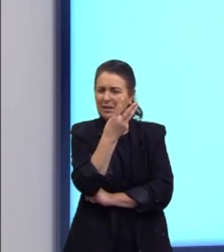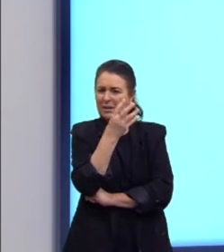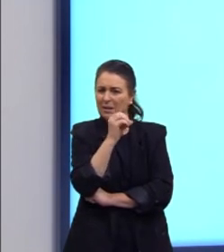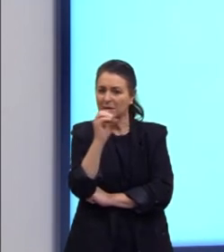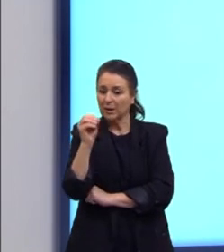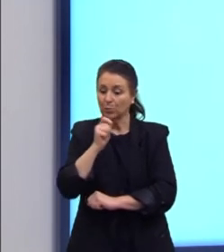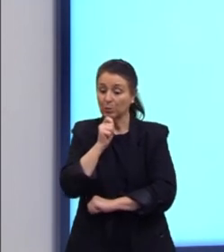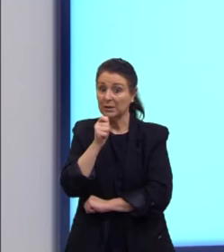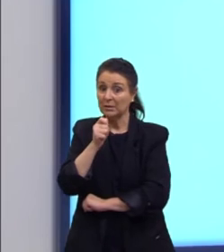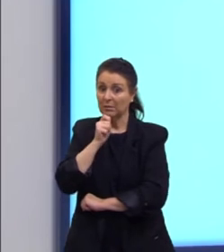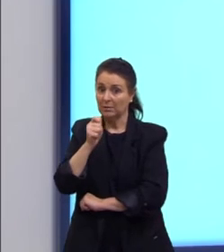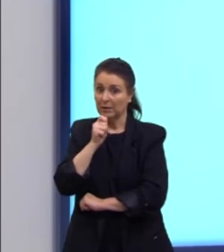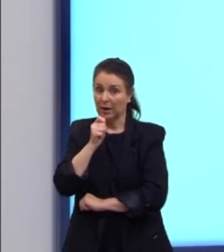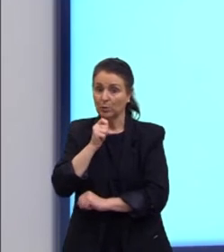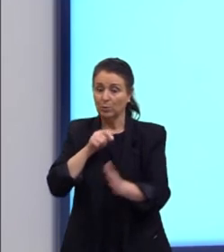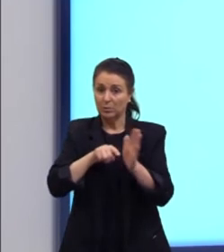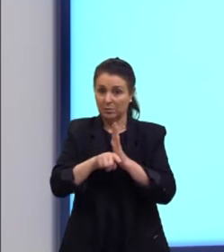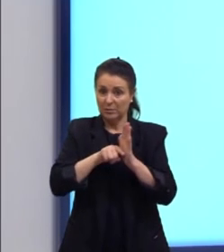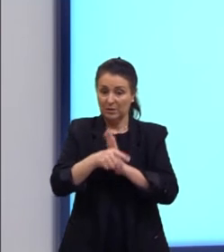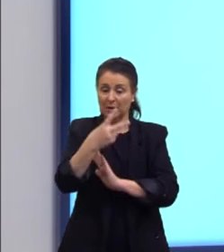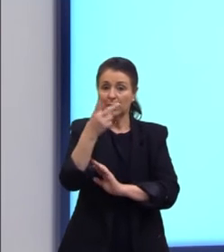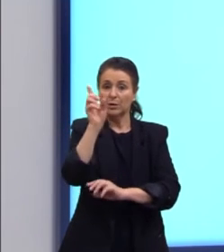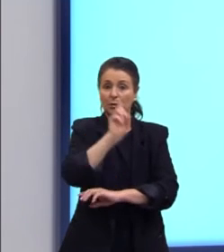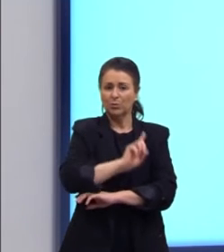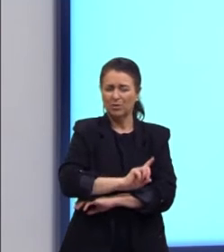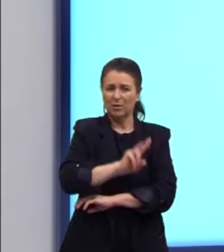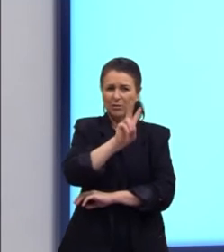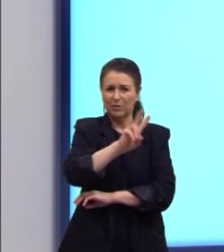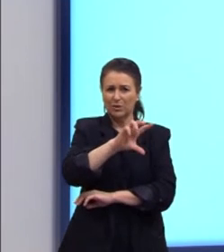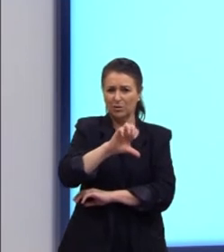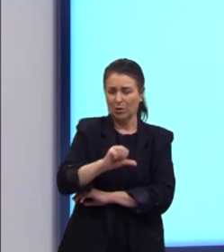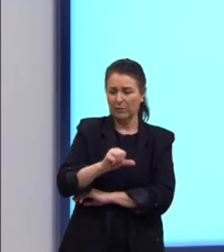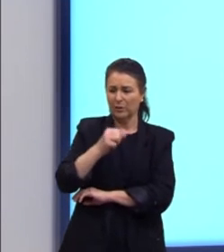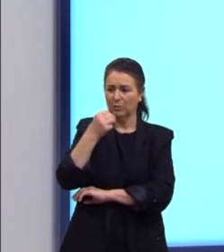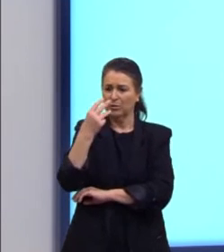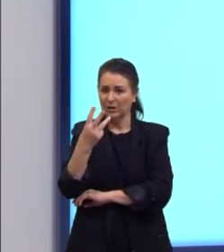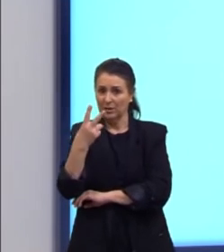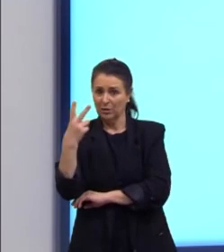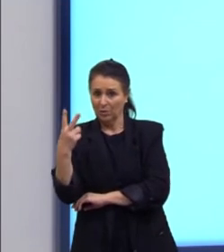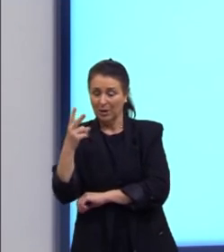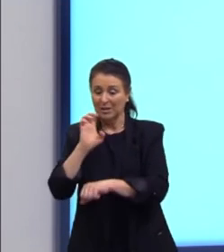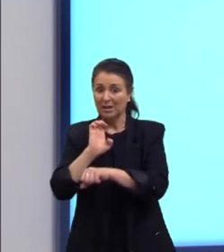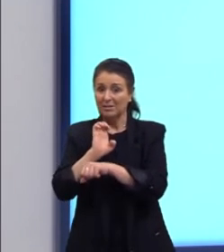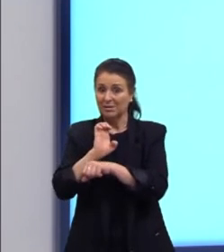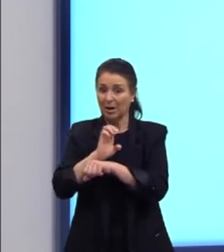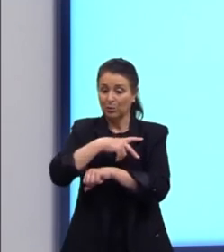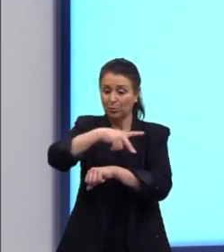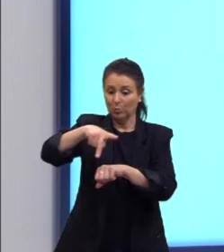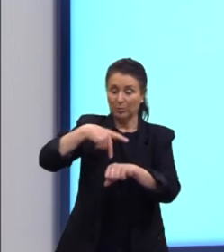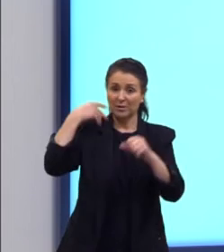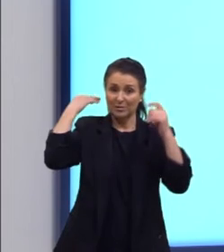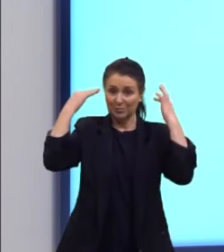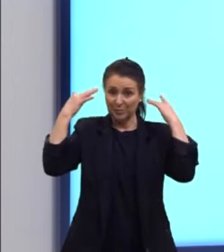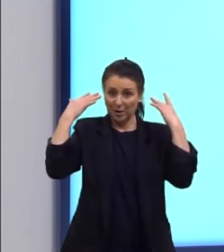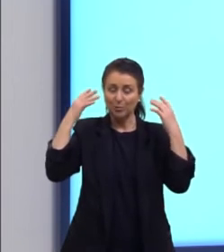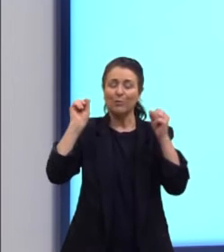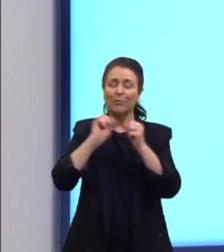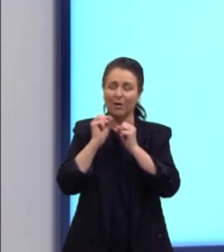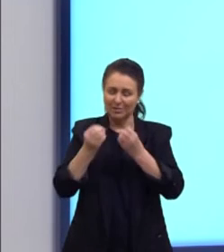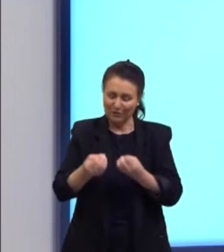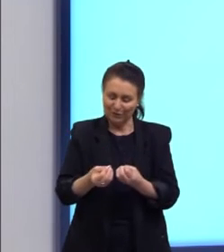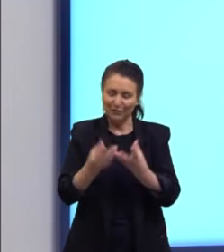entrevistados em 29 dos 32 estados mexicanos celebram o Dia dos Mortos.